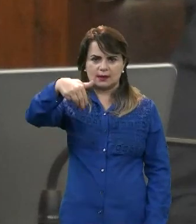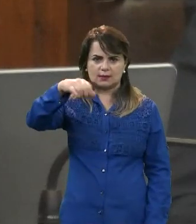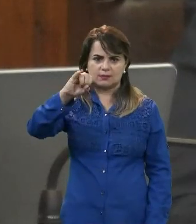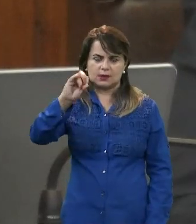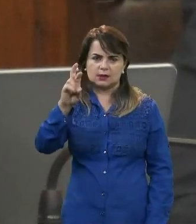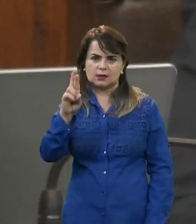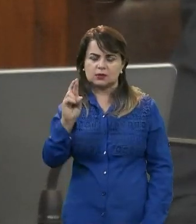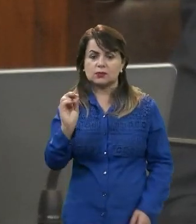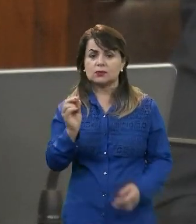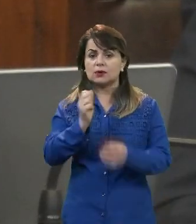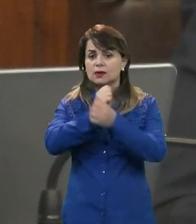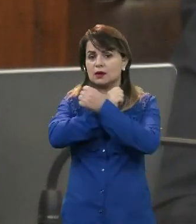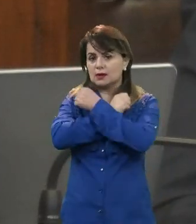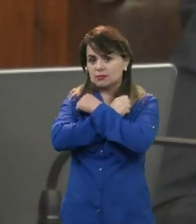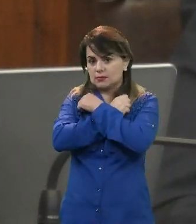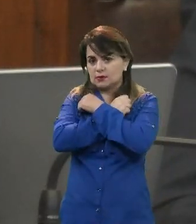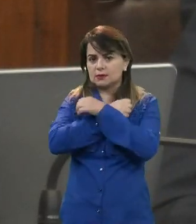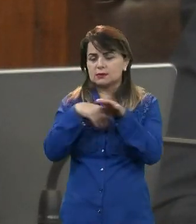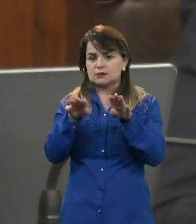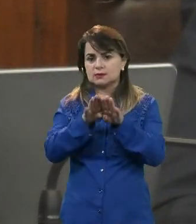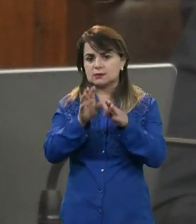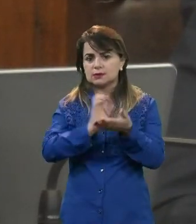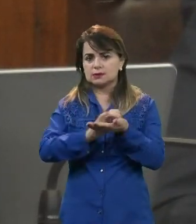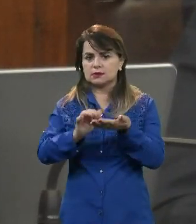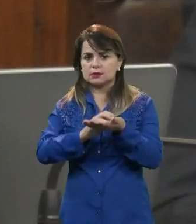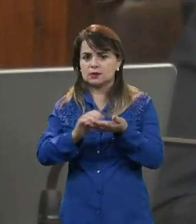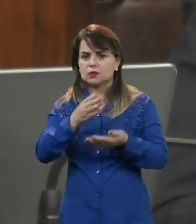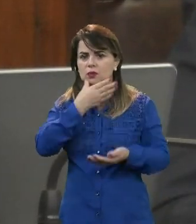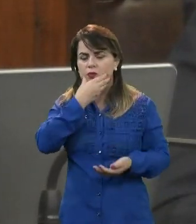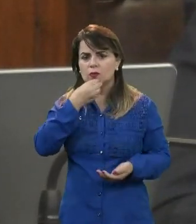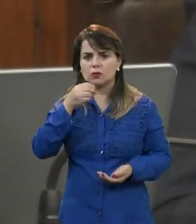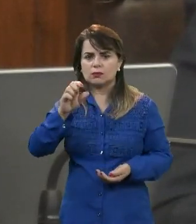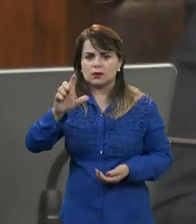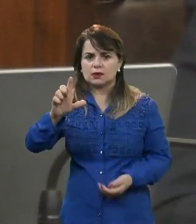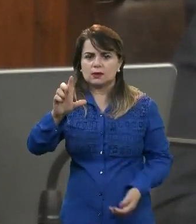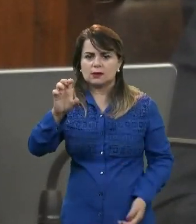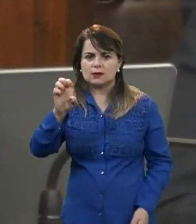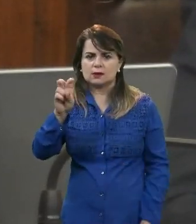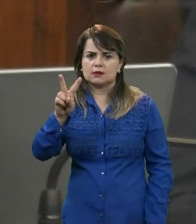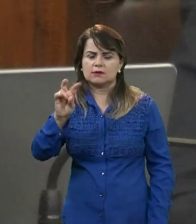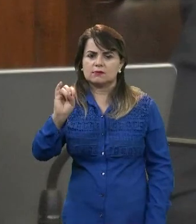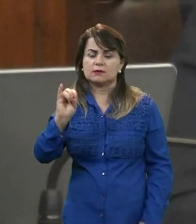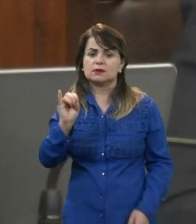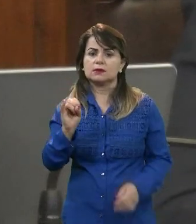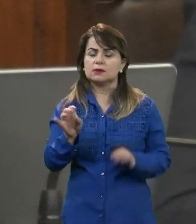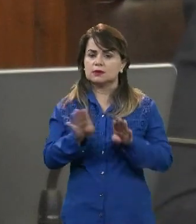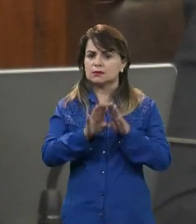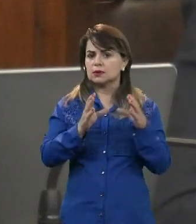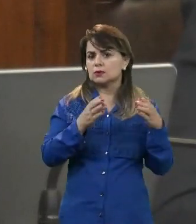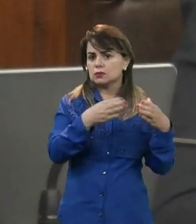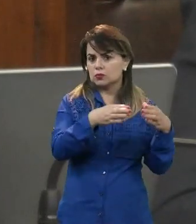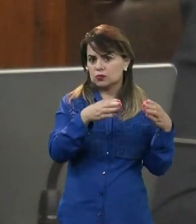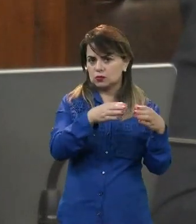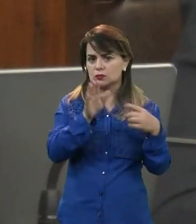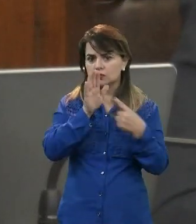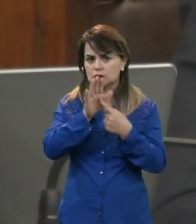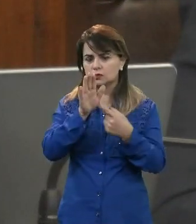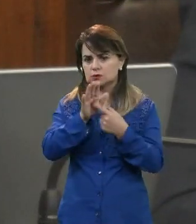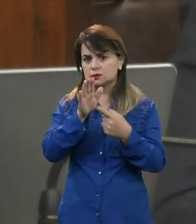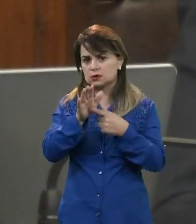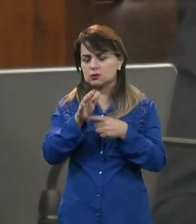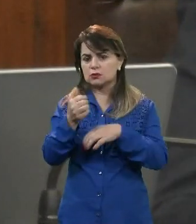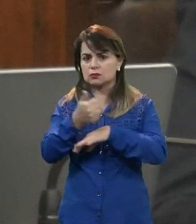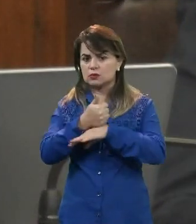transmito meu abraço ao secretário Levi Gomes e essa equipe que tem demonstrado a sua eficiência e sua competência.